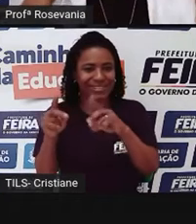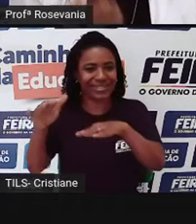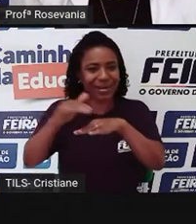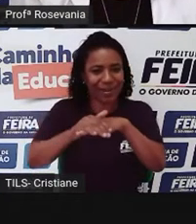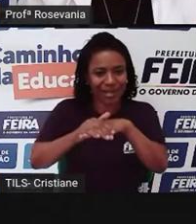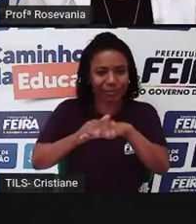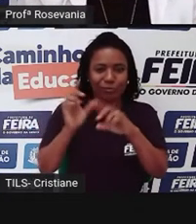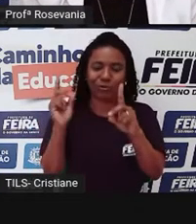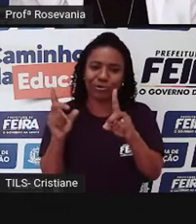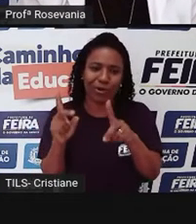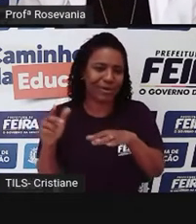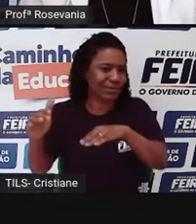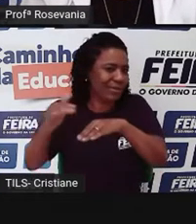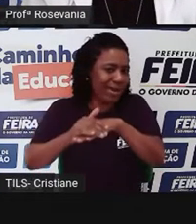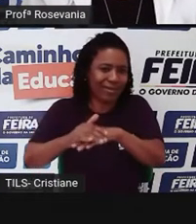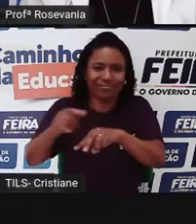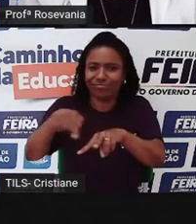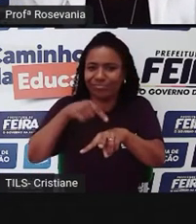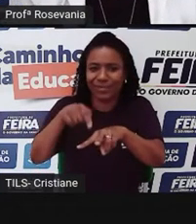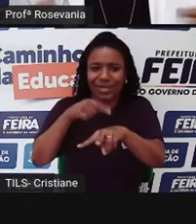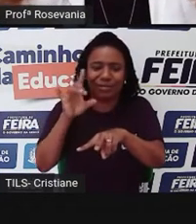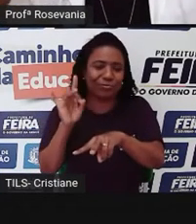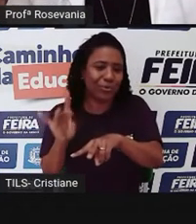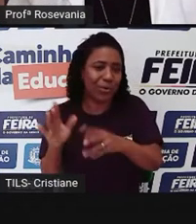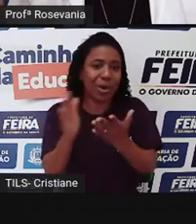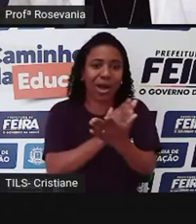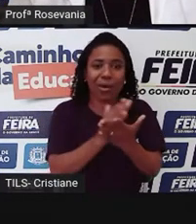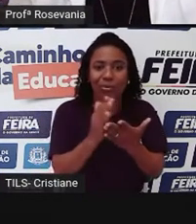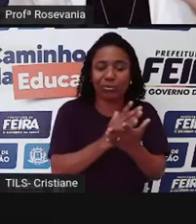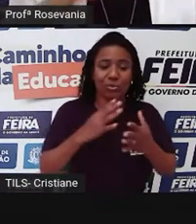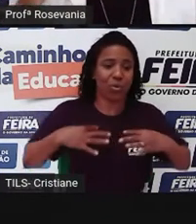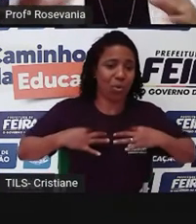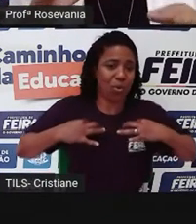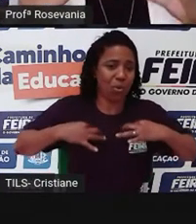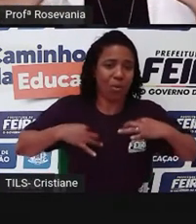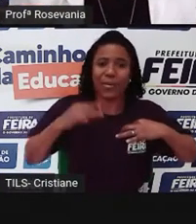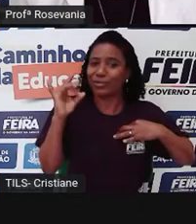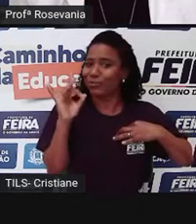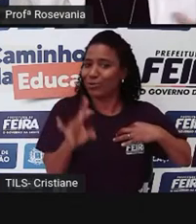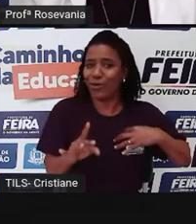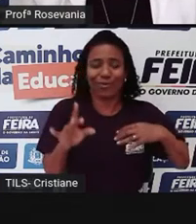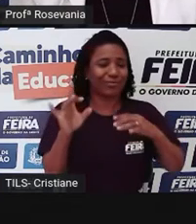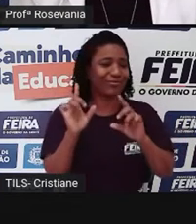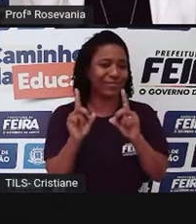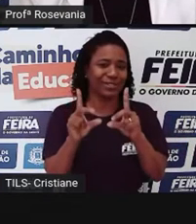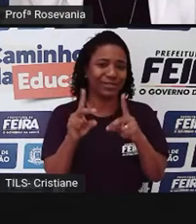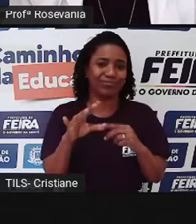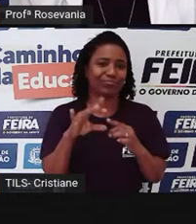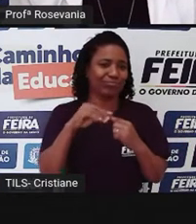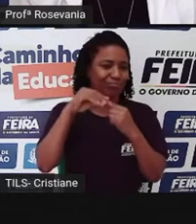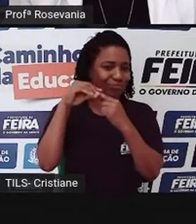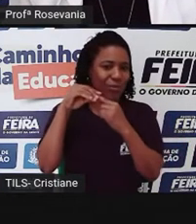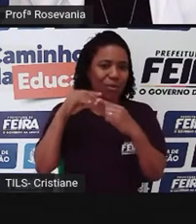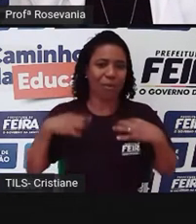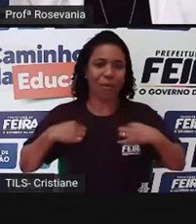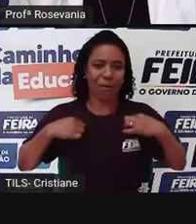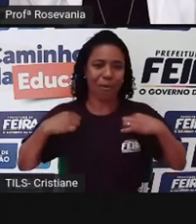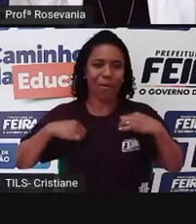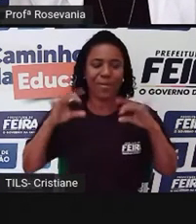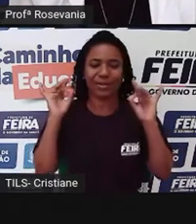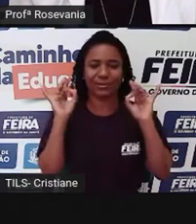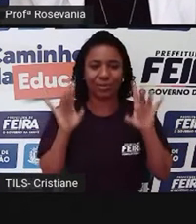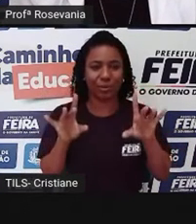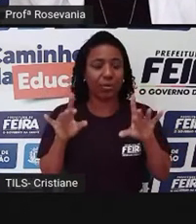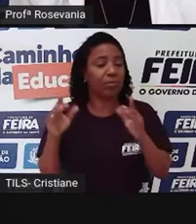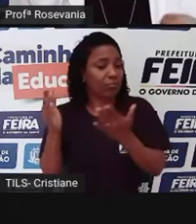elas só vendem, né, aqueles produtos de chocolate. Quando varia aí já não é mais especializado. Tem também o